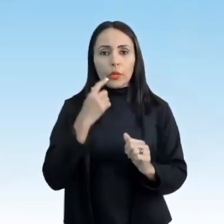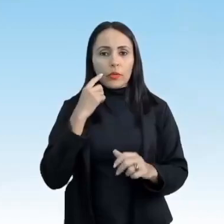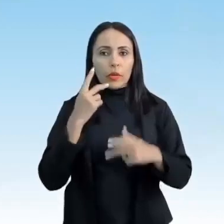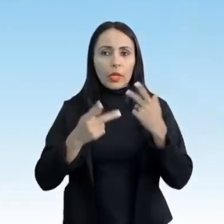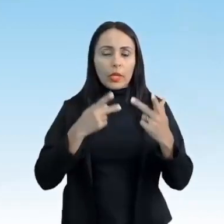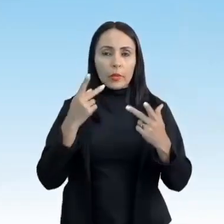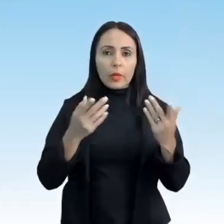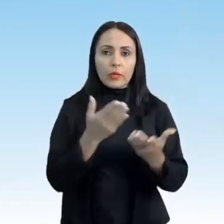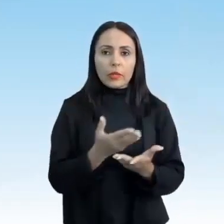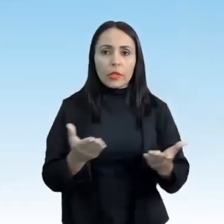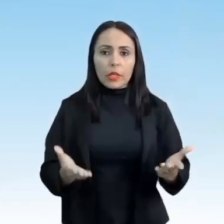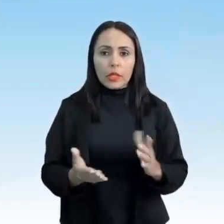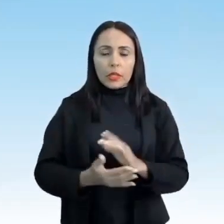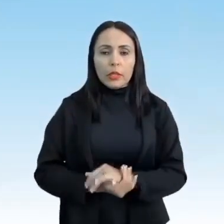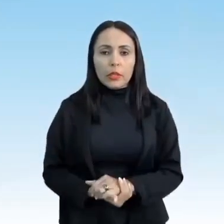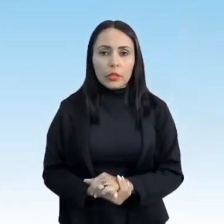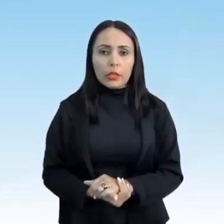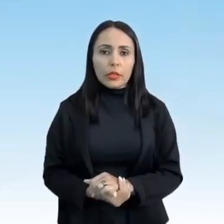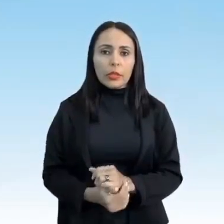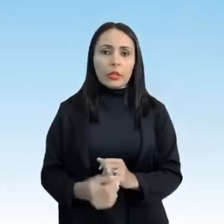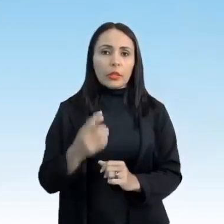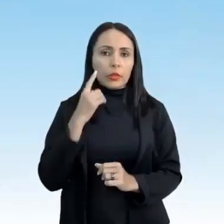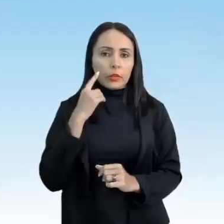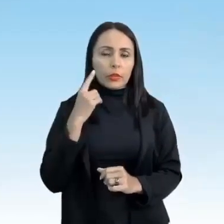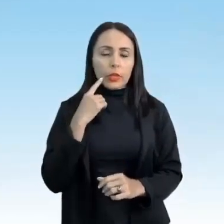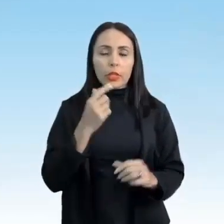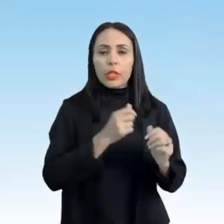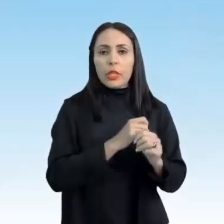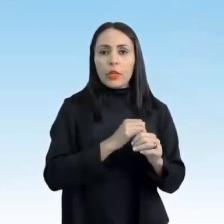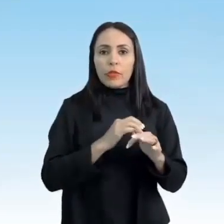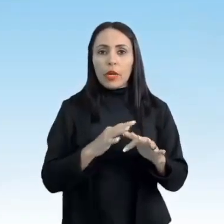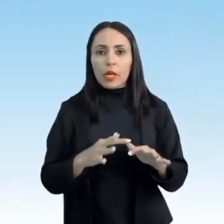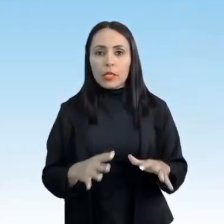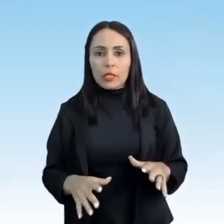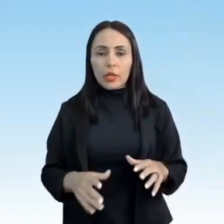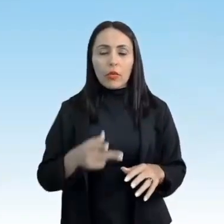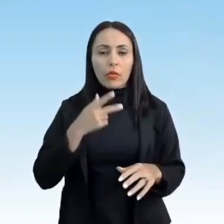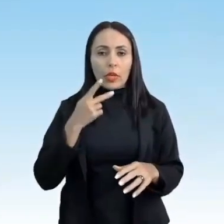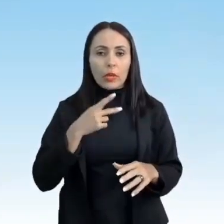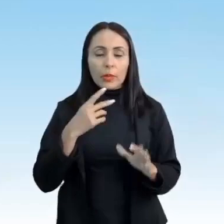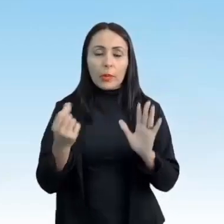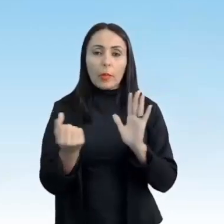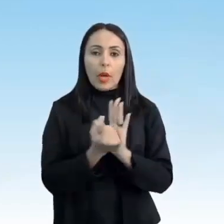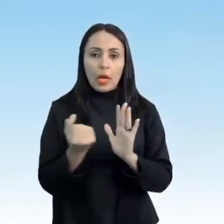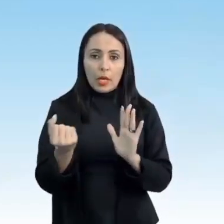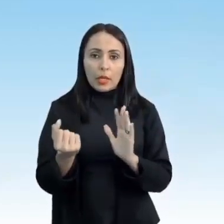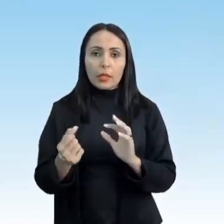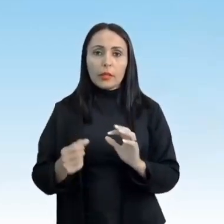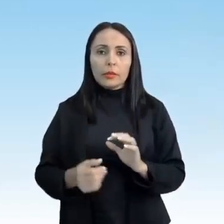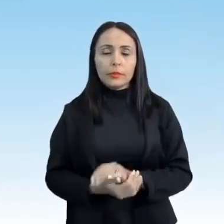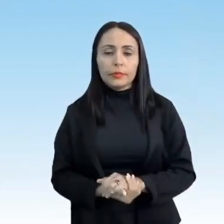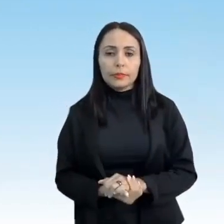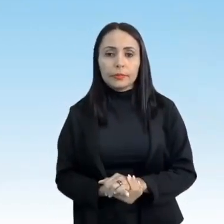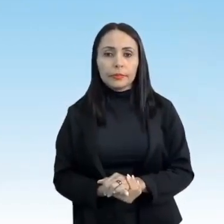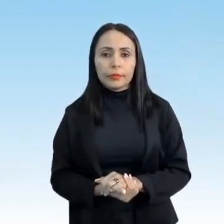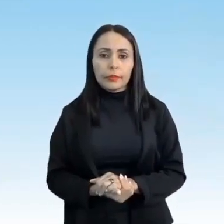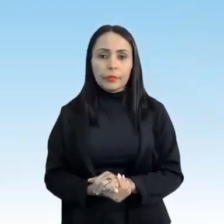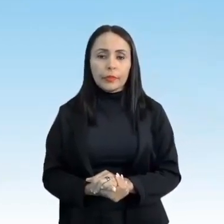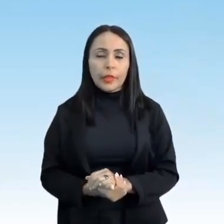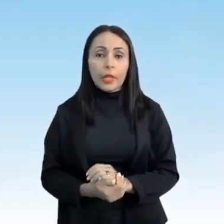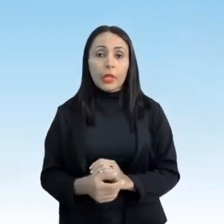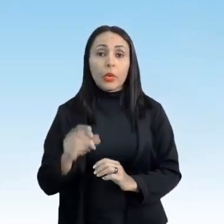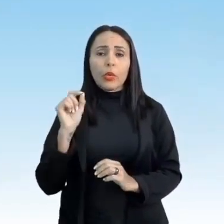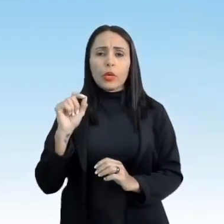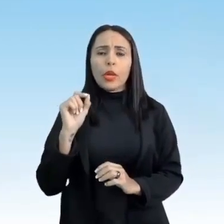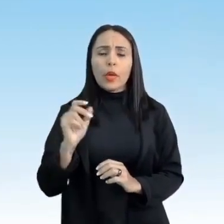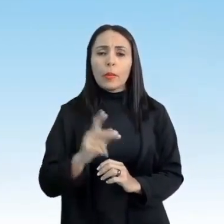tem comentar um pouco hoje, são esportes de invasão. Falamos do esporte de marca, agora vamos falar do esporte de invasão. E o que